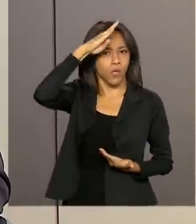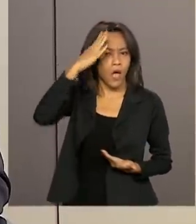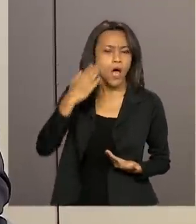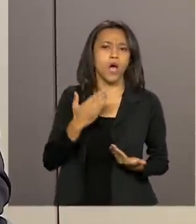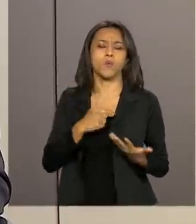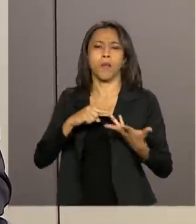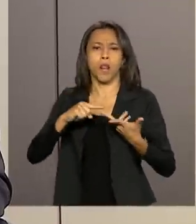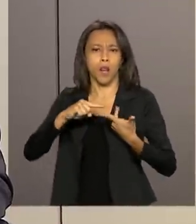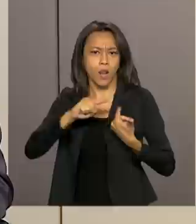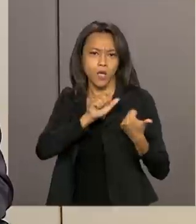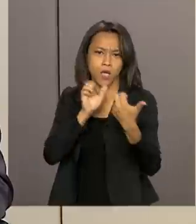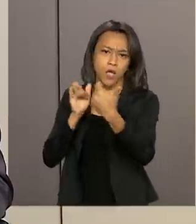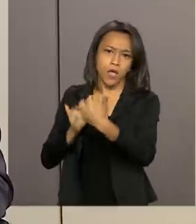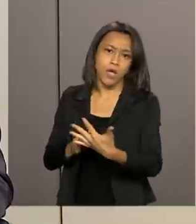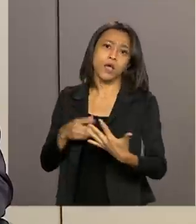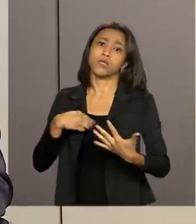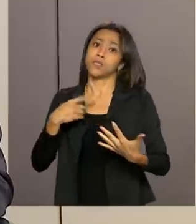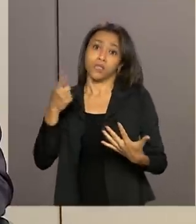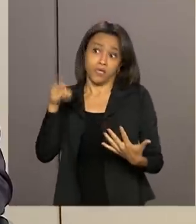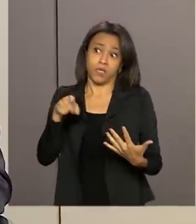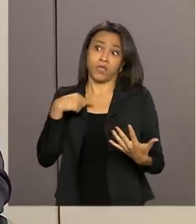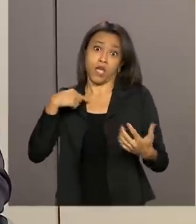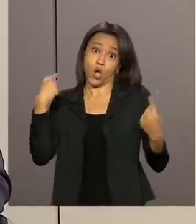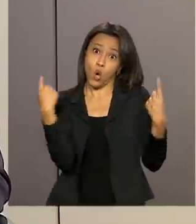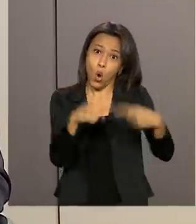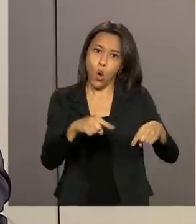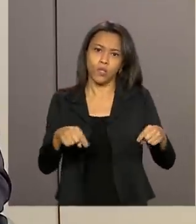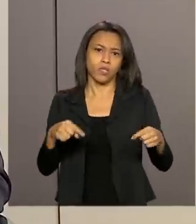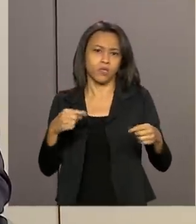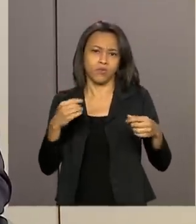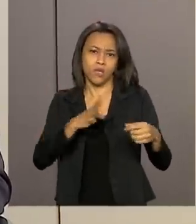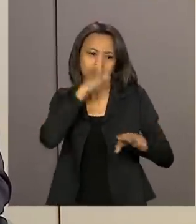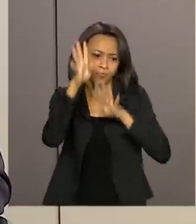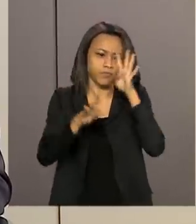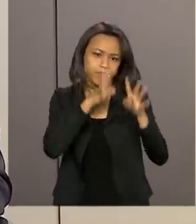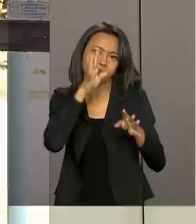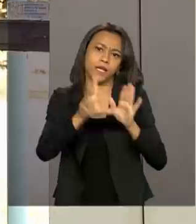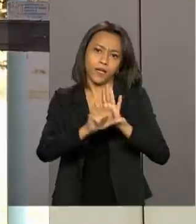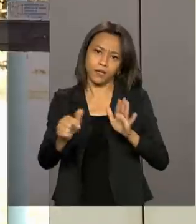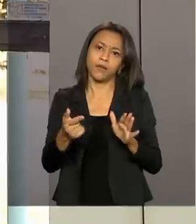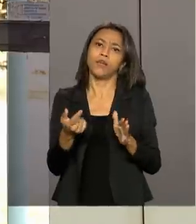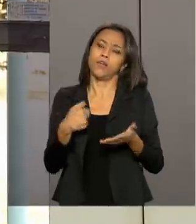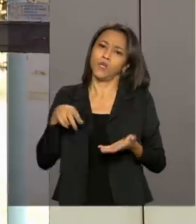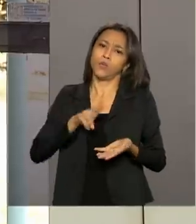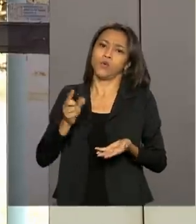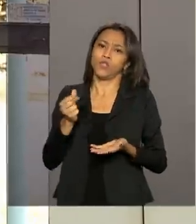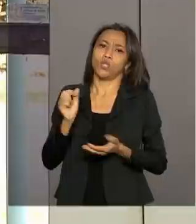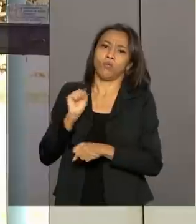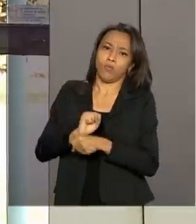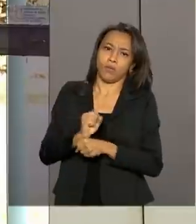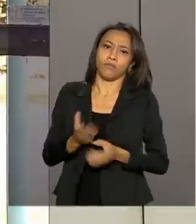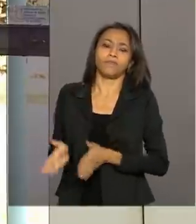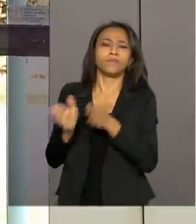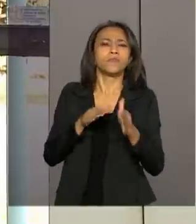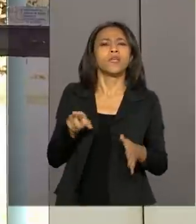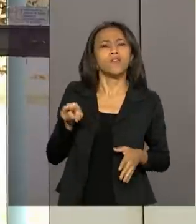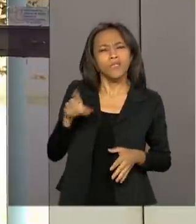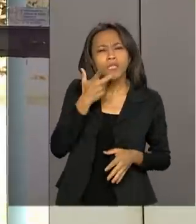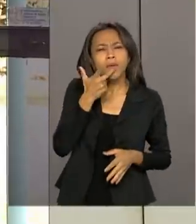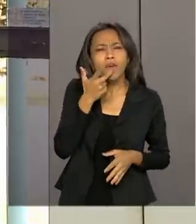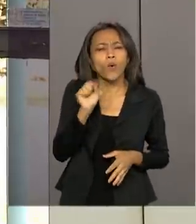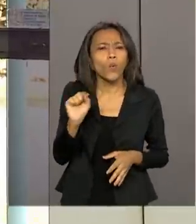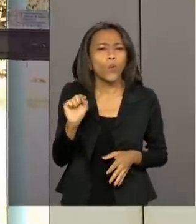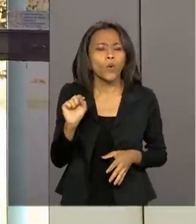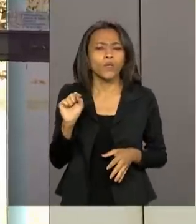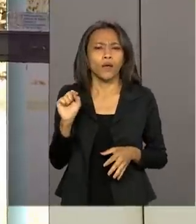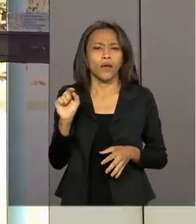no sentido de combater as ilegalidades, e a gente voltar a destravar os recursos que estão parados. E o senhor também discutiu recentemente